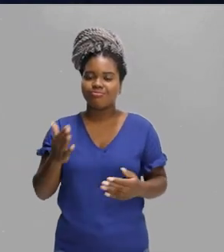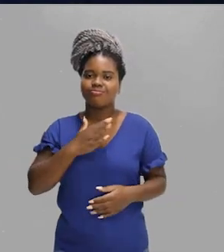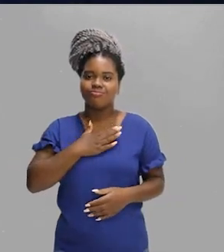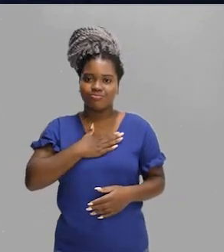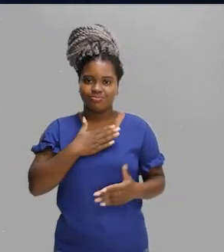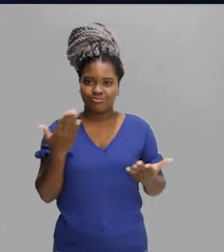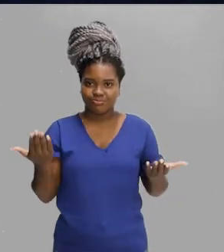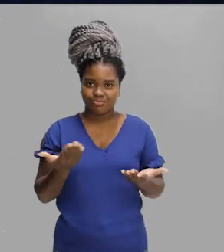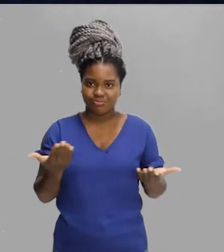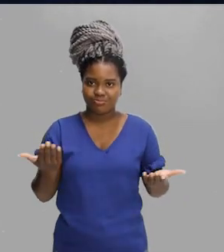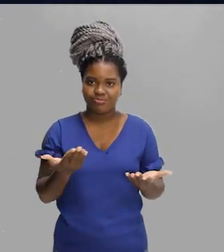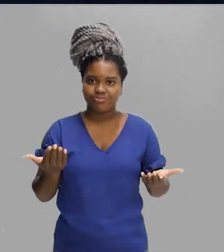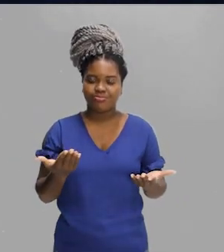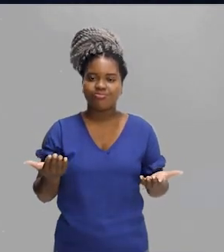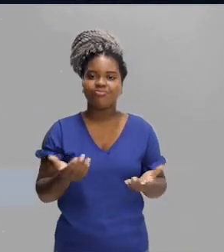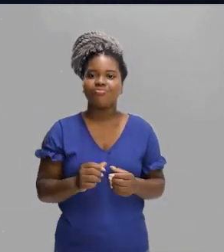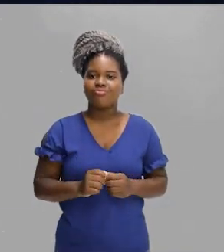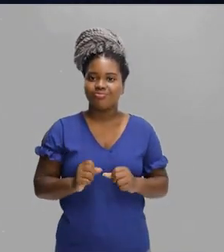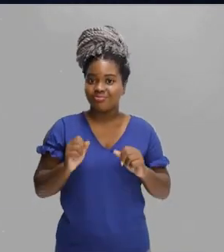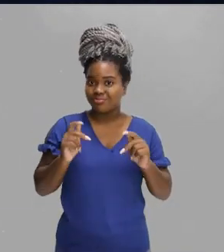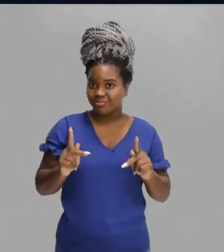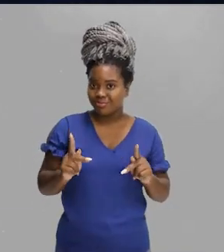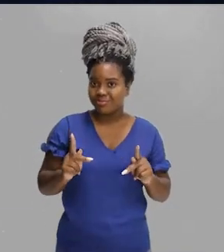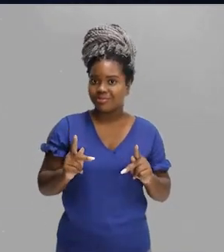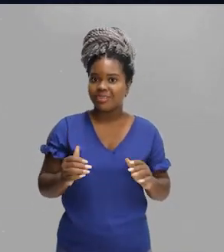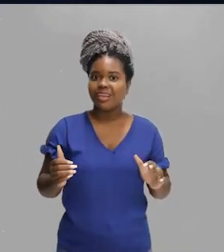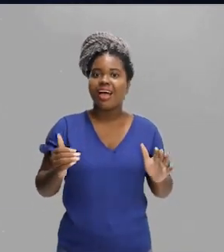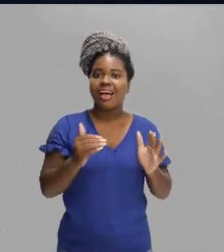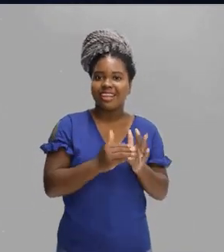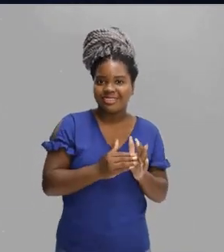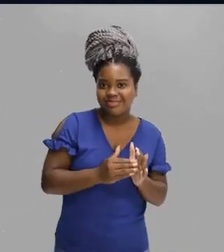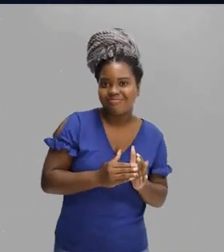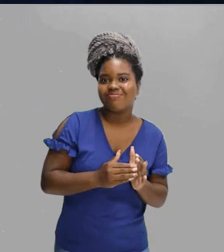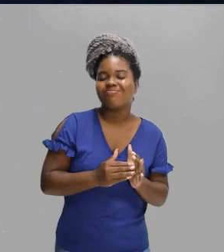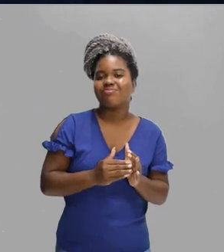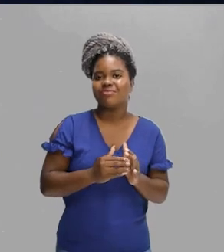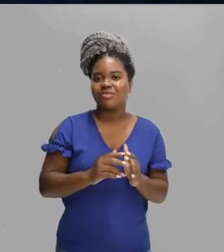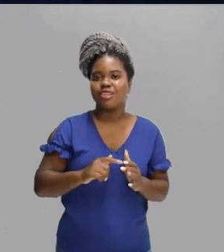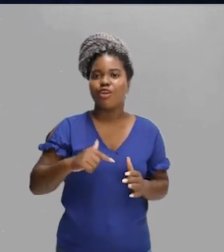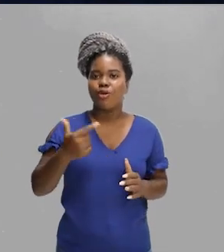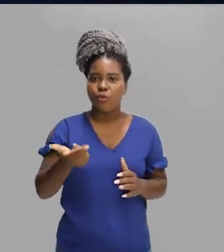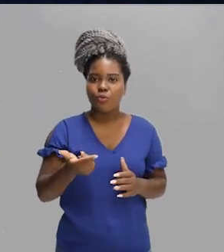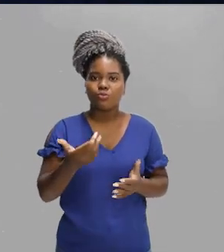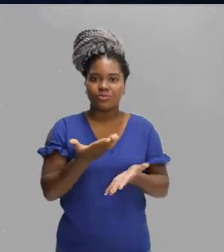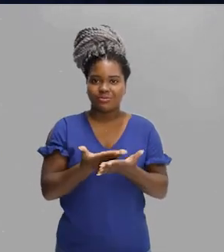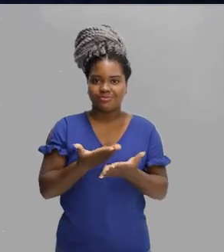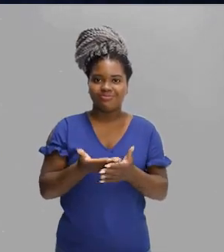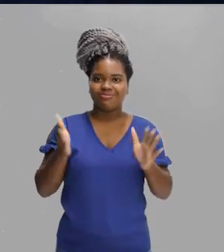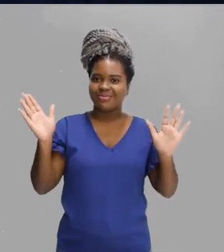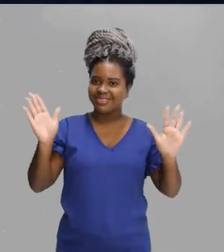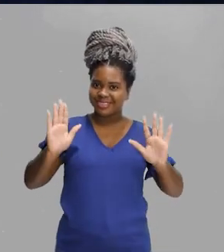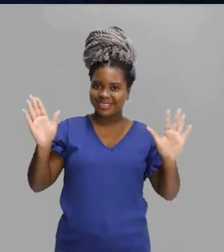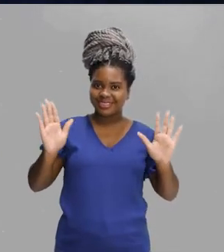de hoje. Por hoje é só. Até a próxima. Vejo vocês. Até luego.